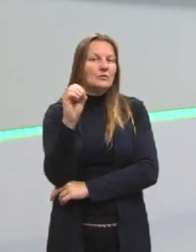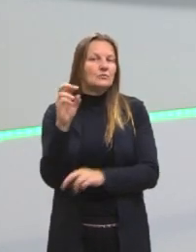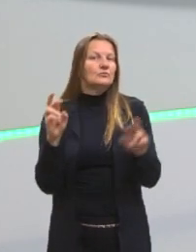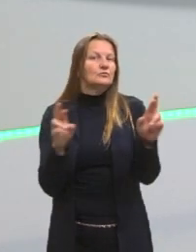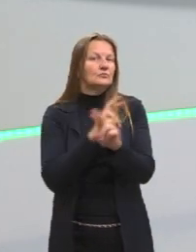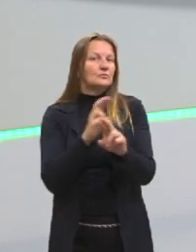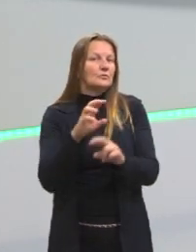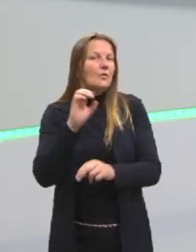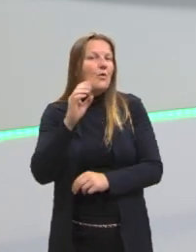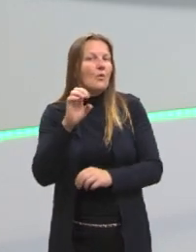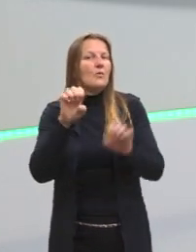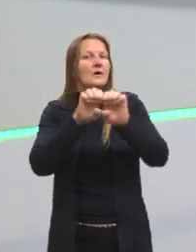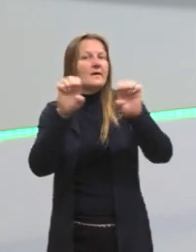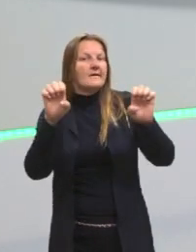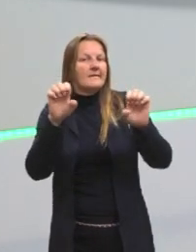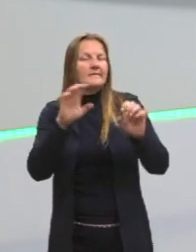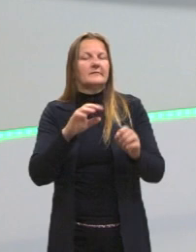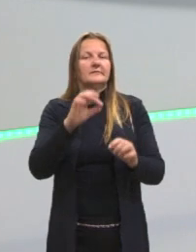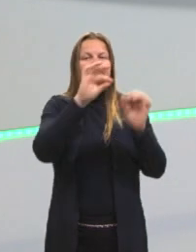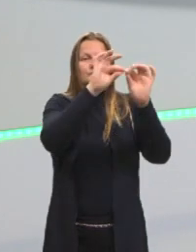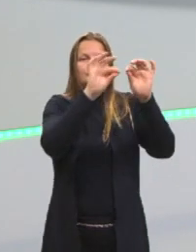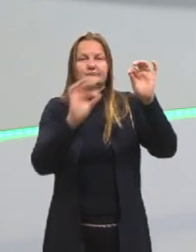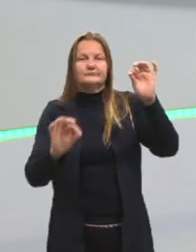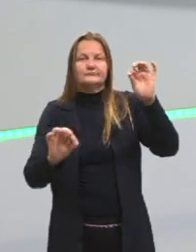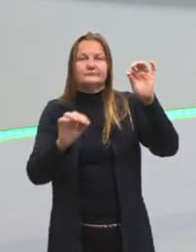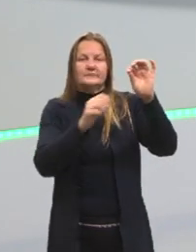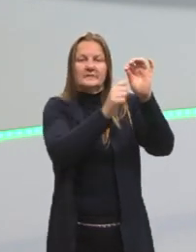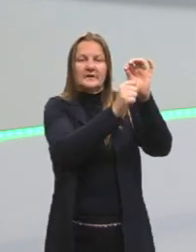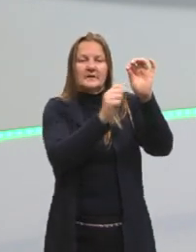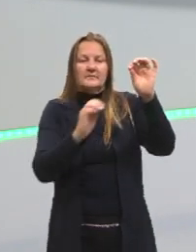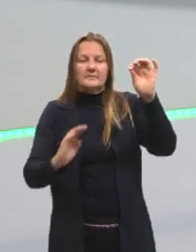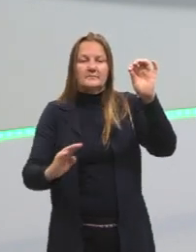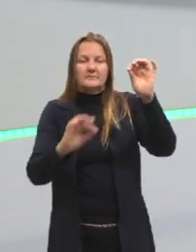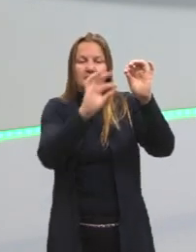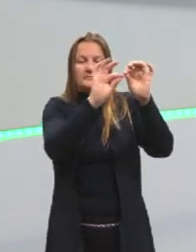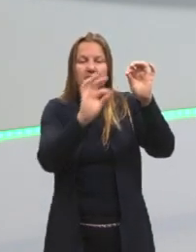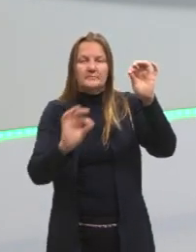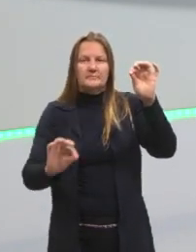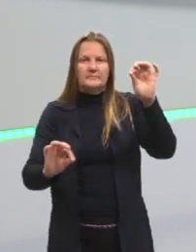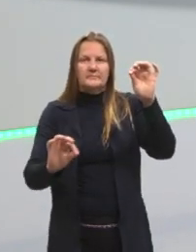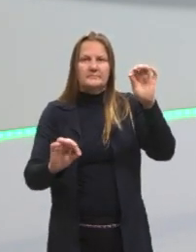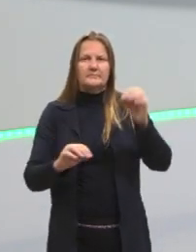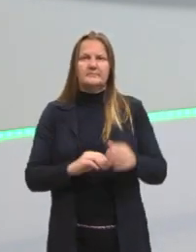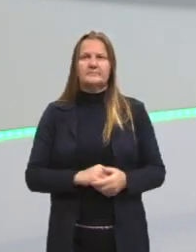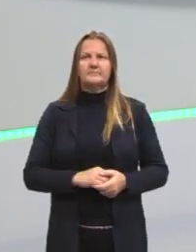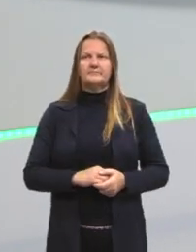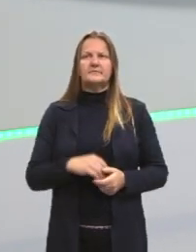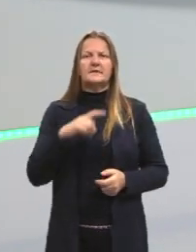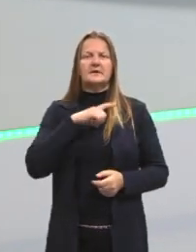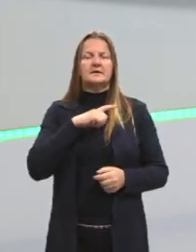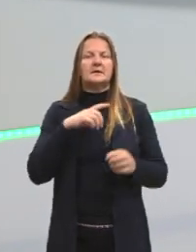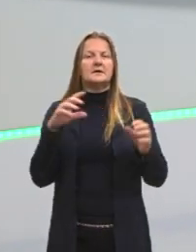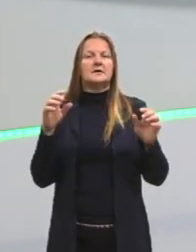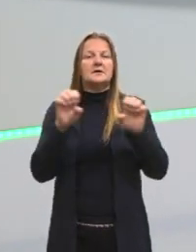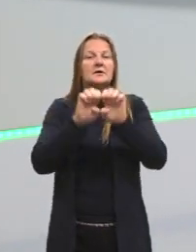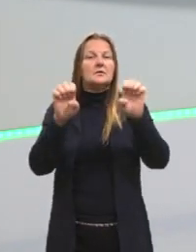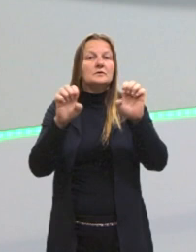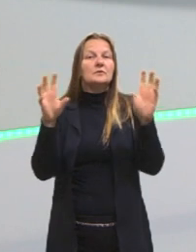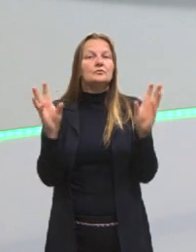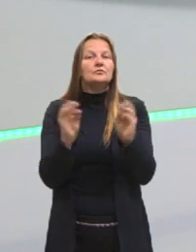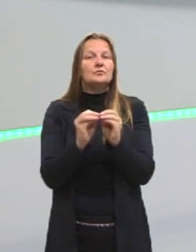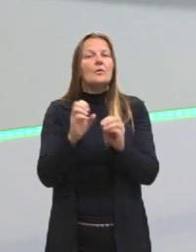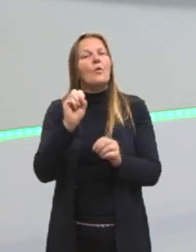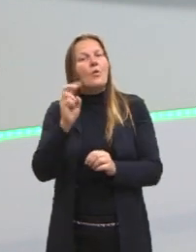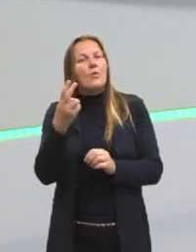utiliza, né, uma reta que passa por dois pontos, e aí nós temos a equação reduzida ou equação geral,